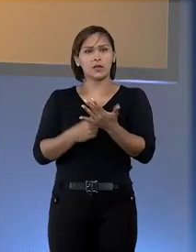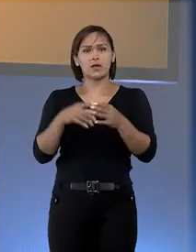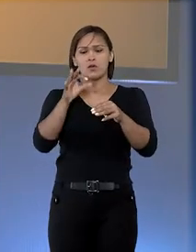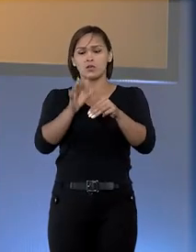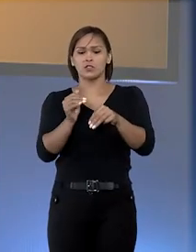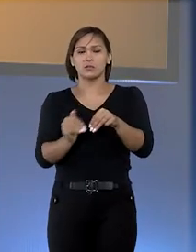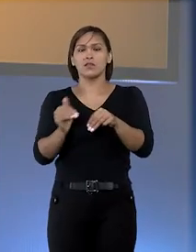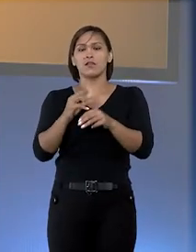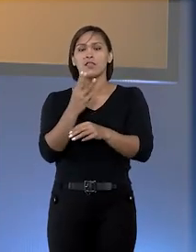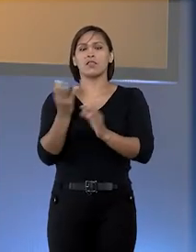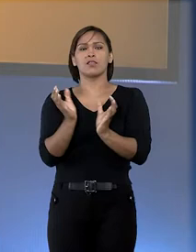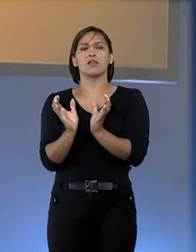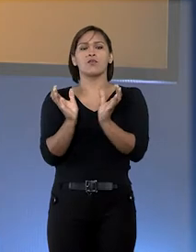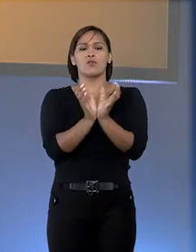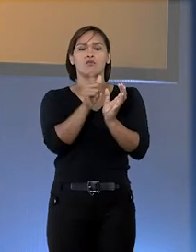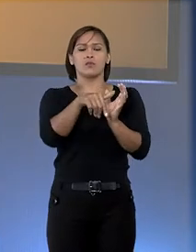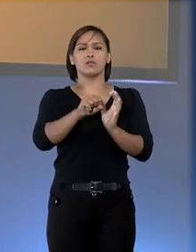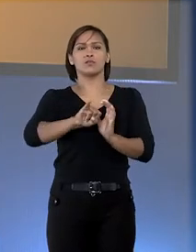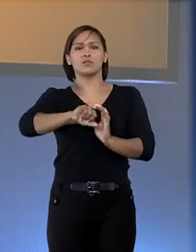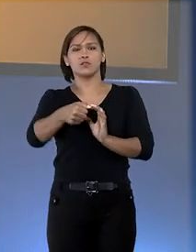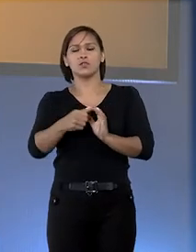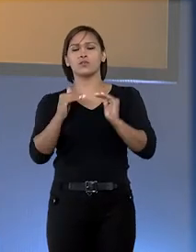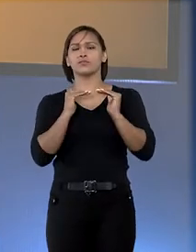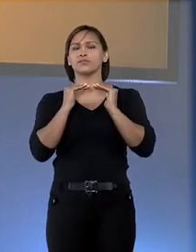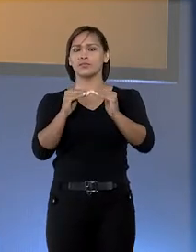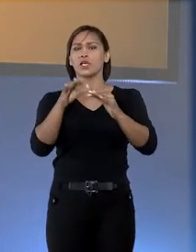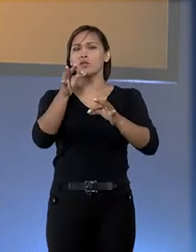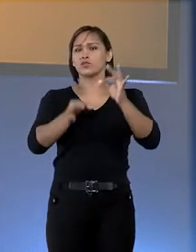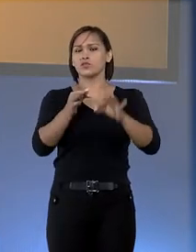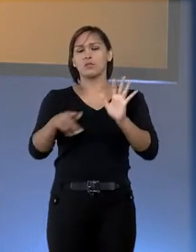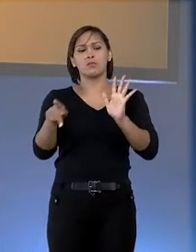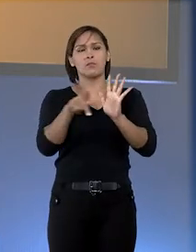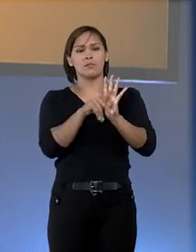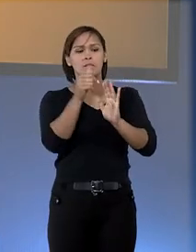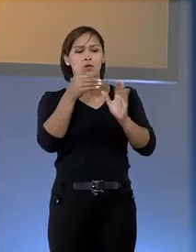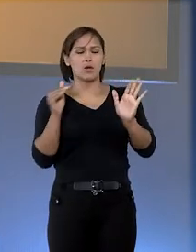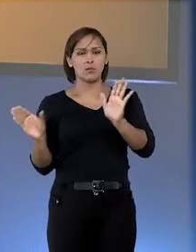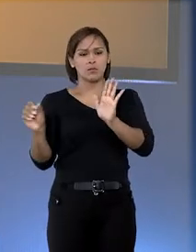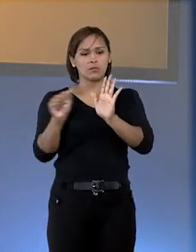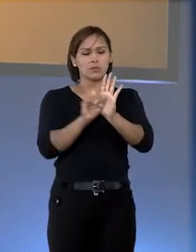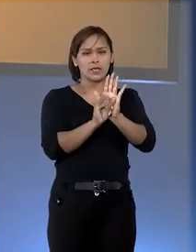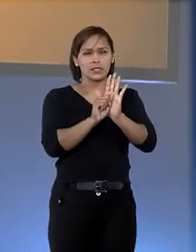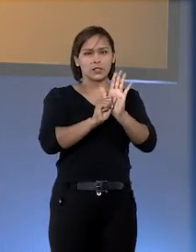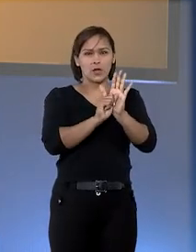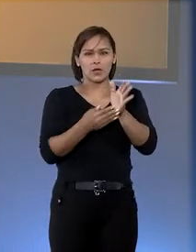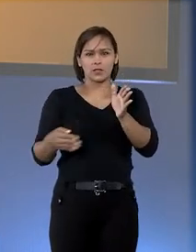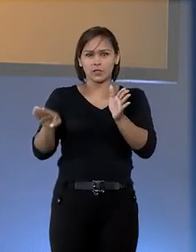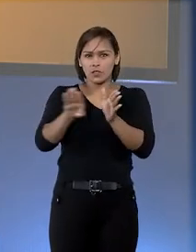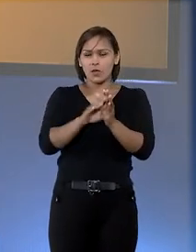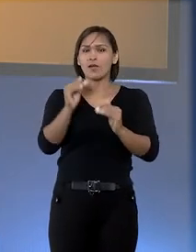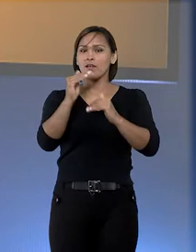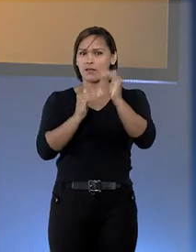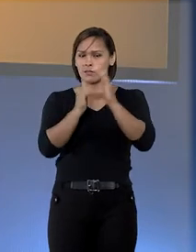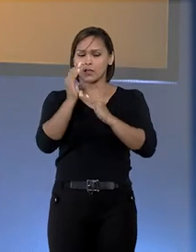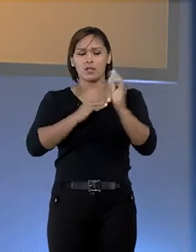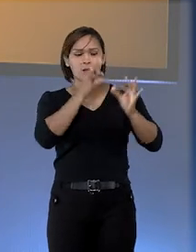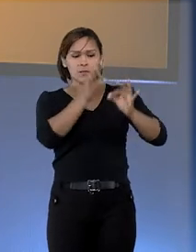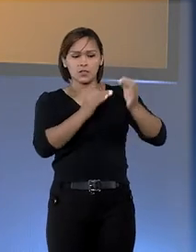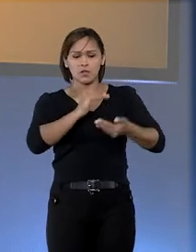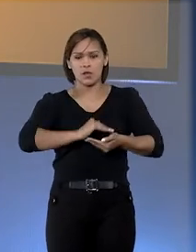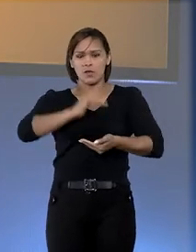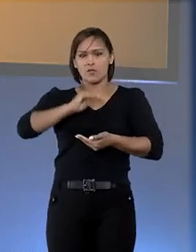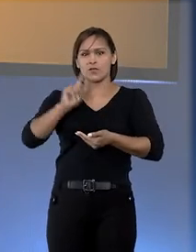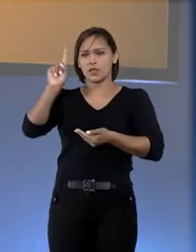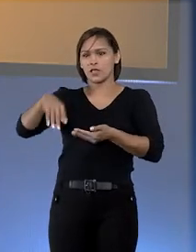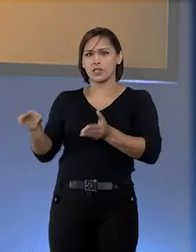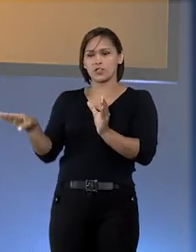os ministros da terceira sessão estabeleceram que o juízo do local de destino da droga é competente para julgar remessa